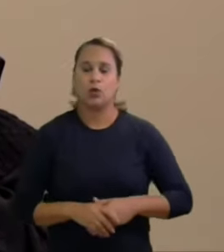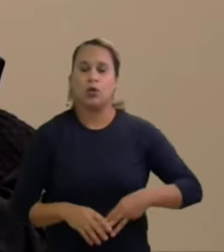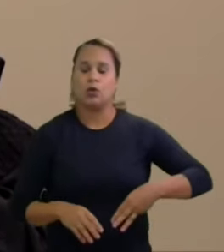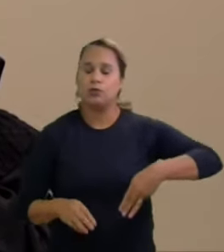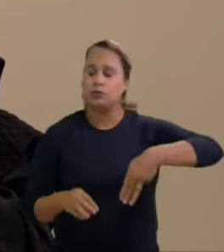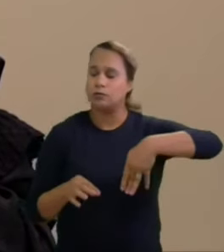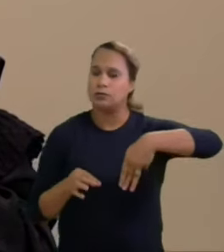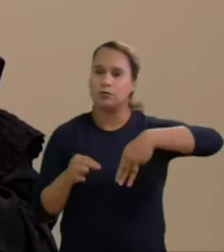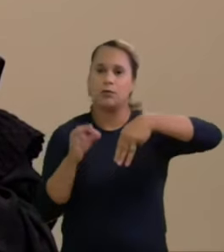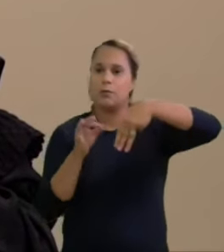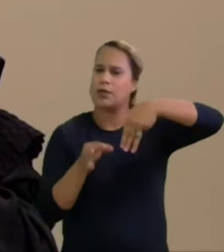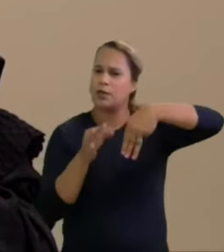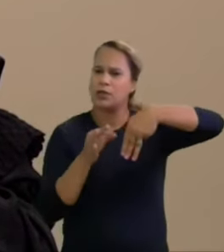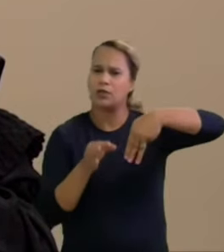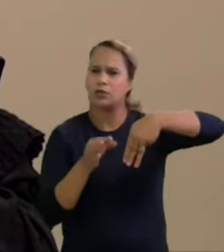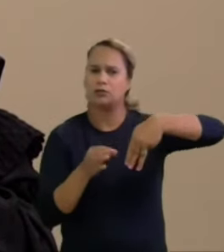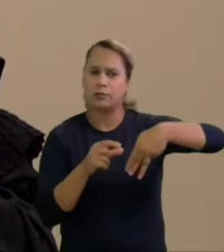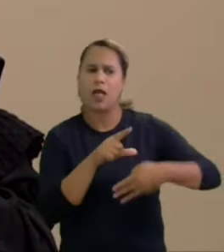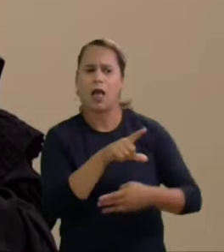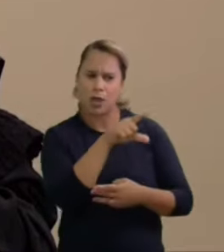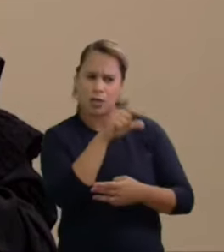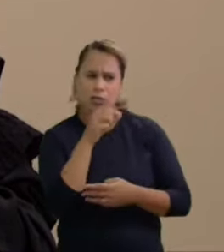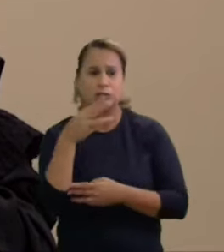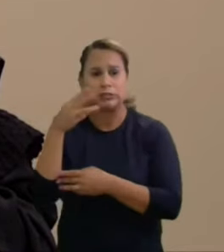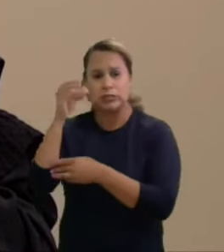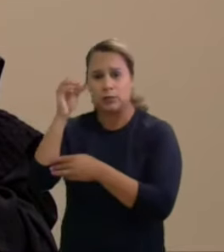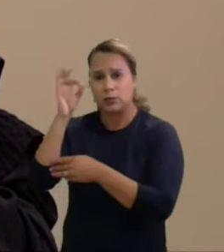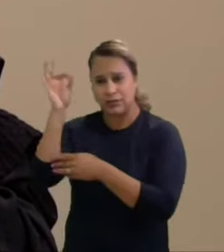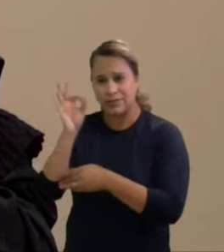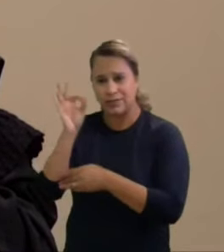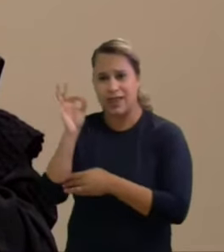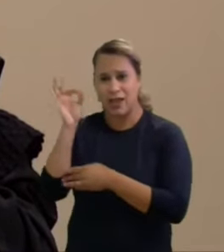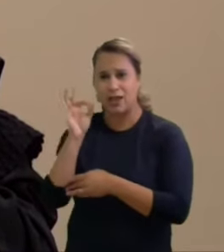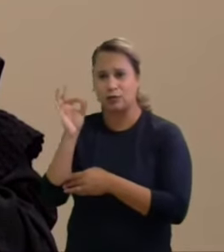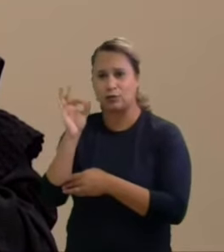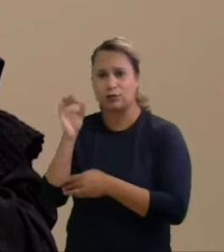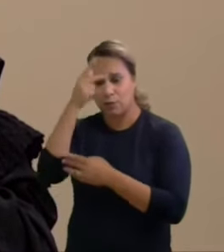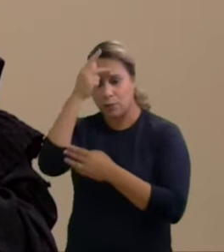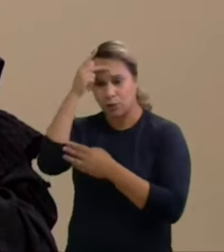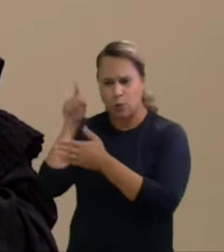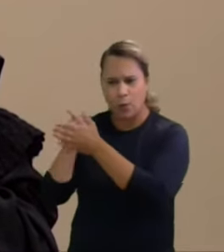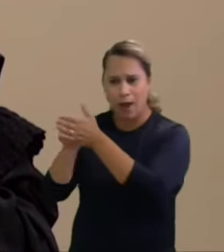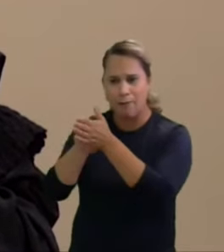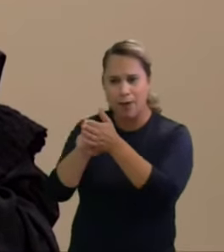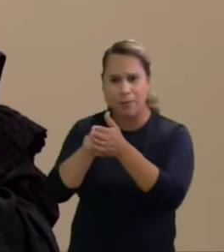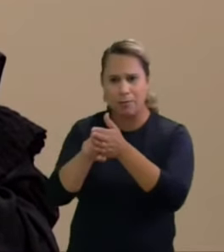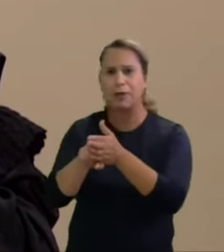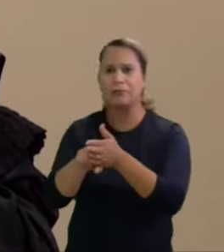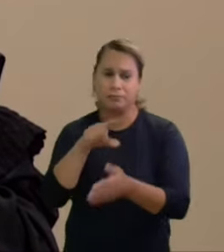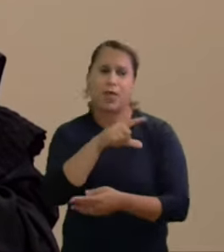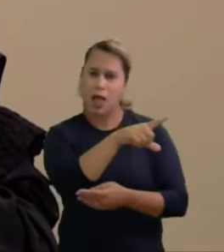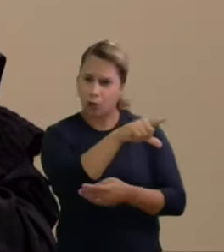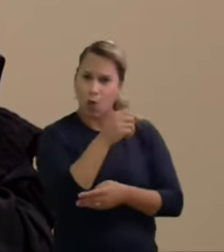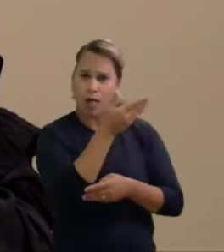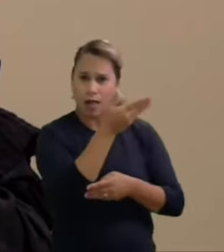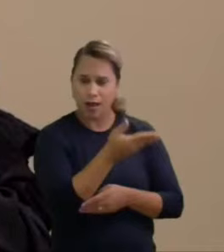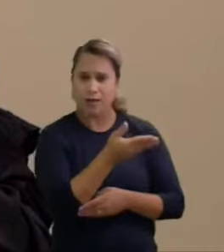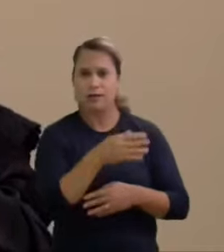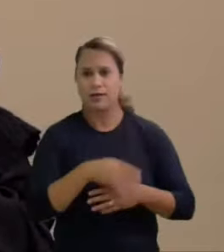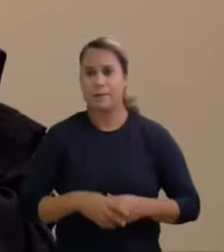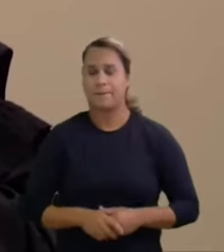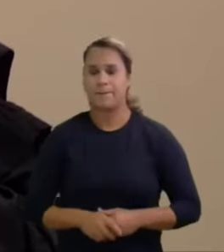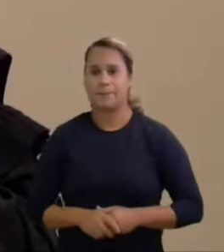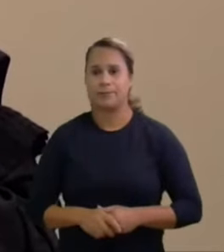30% dos entrevistados seguidos da ex-senadora Marina Silvia com 22% eu vou pular agora para o ano de